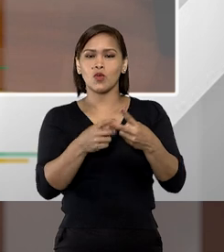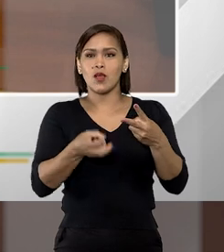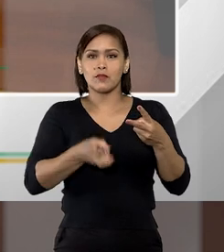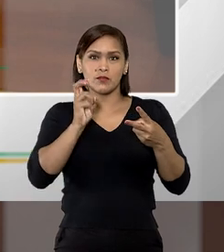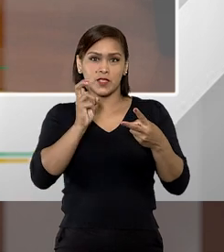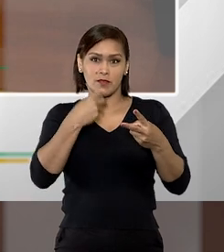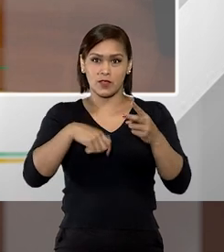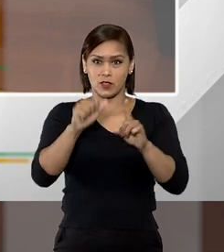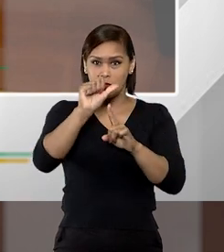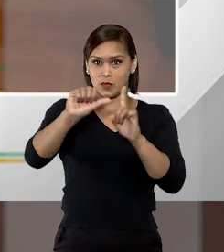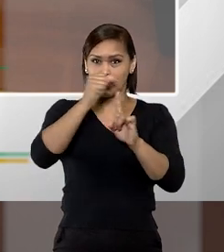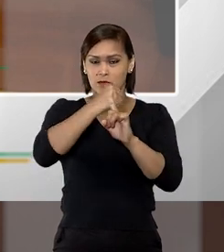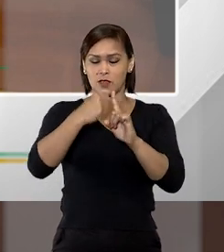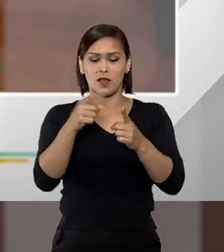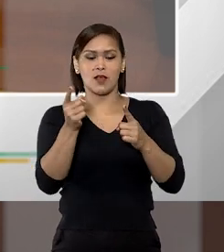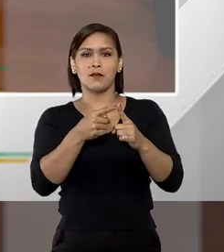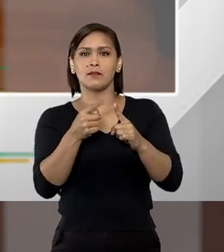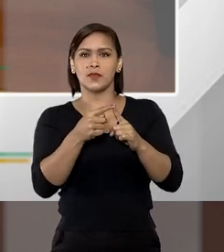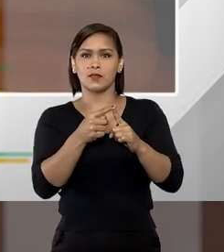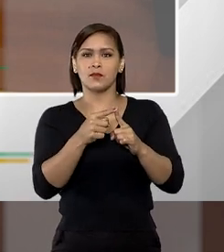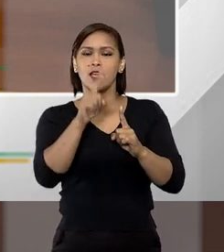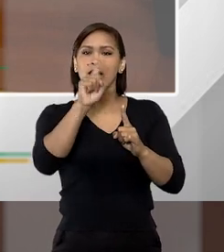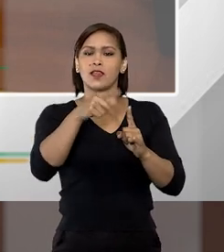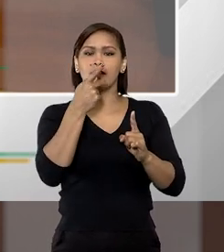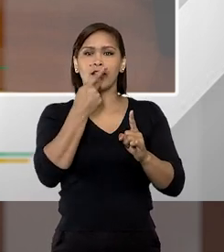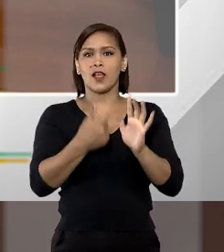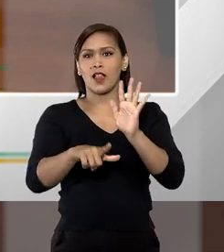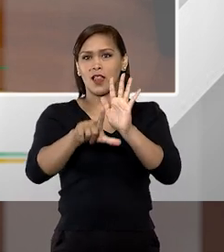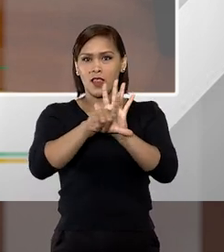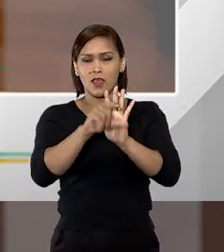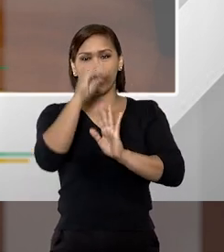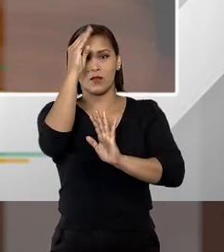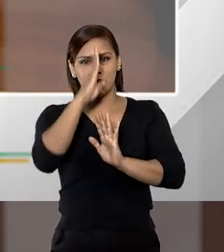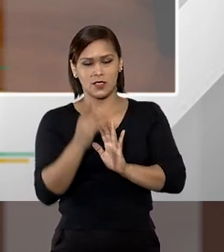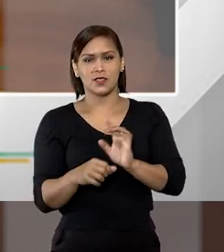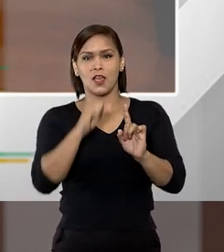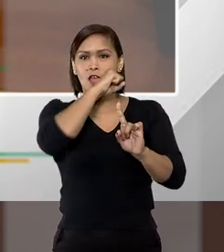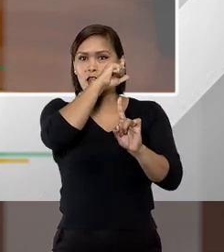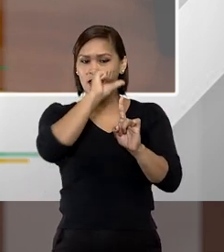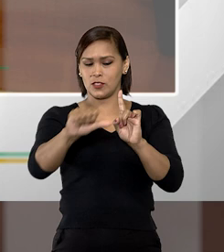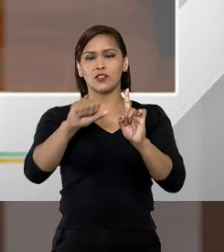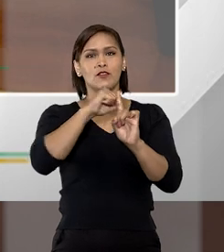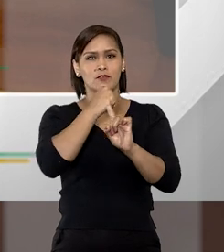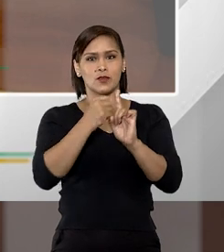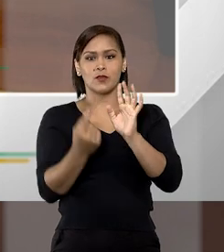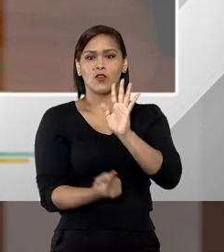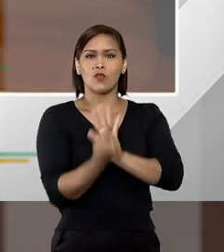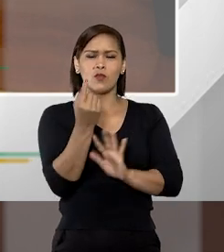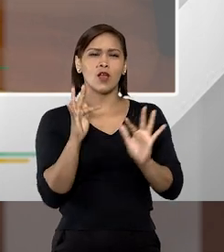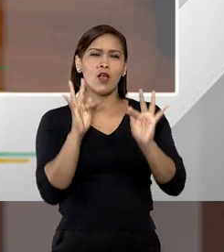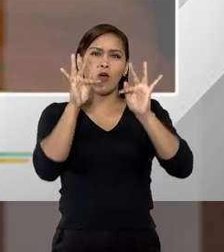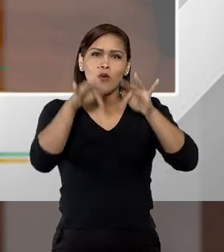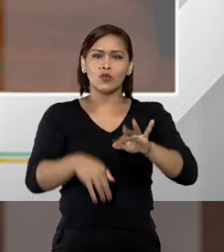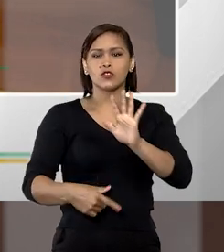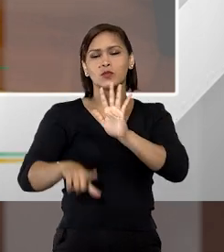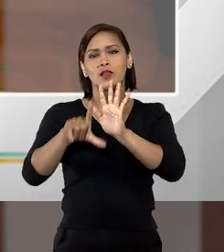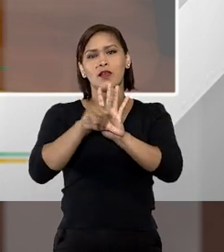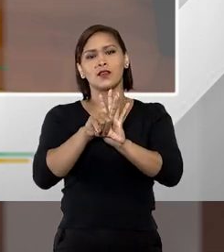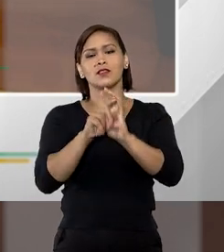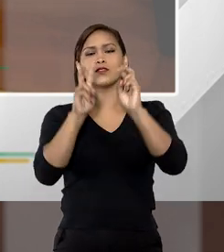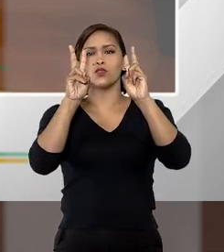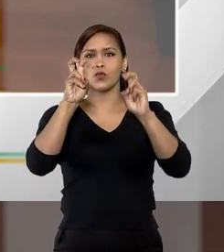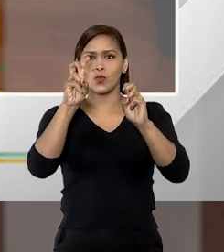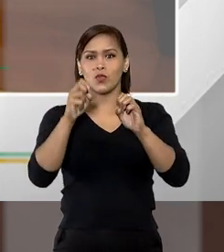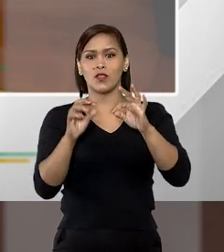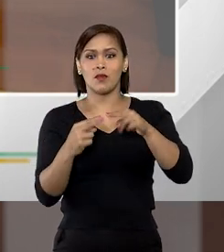feminicídio. A primeira observação é dizer que a nossa lei brasileira de feminicídio foi uma das últimas legislações sobre o